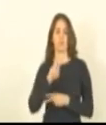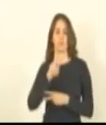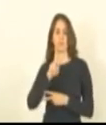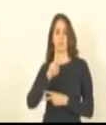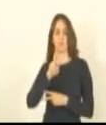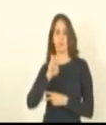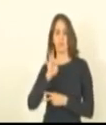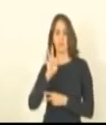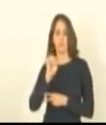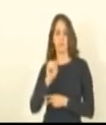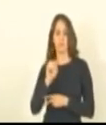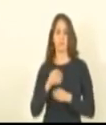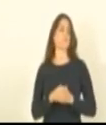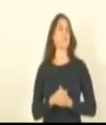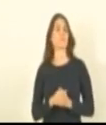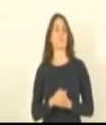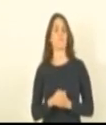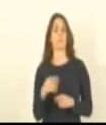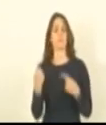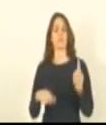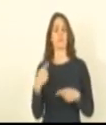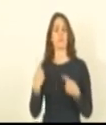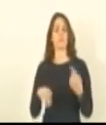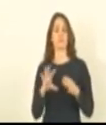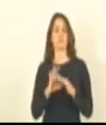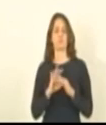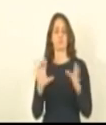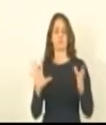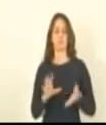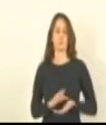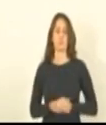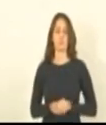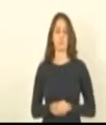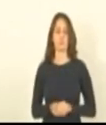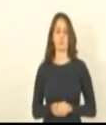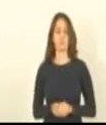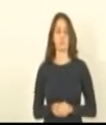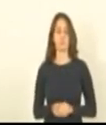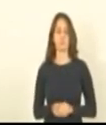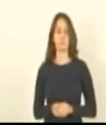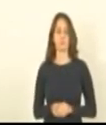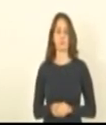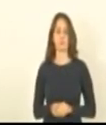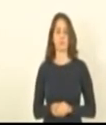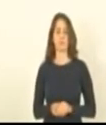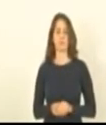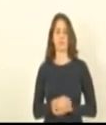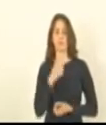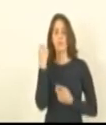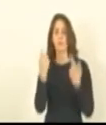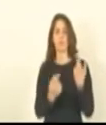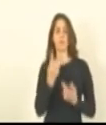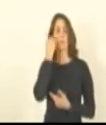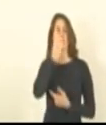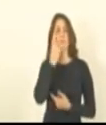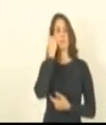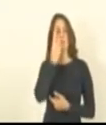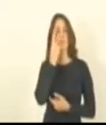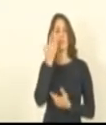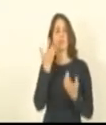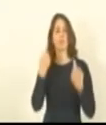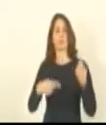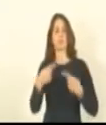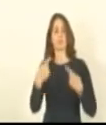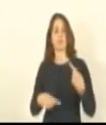é como voto colocam em discussão algum deputado da comissão quer discutir a matéria não